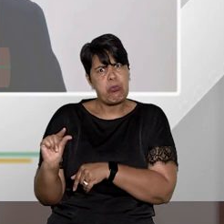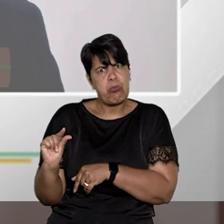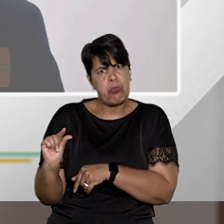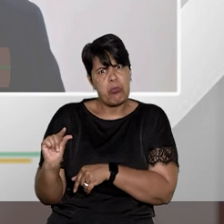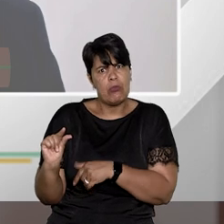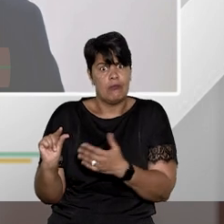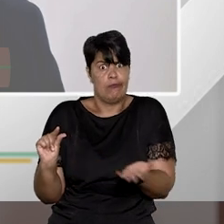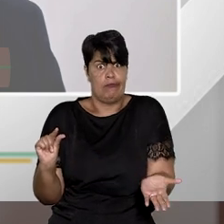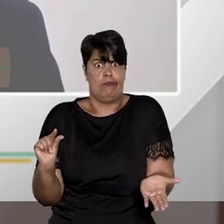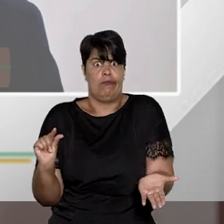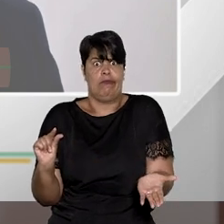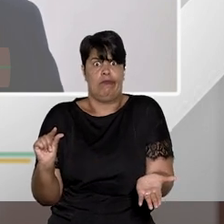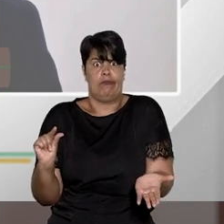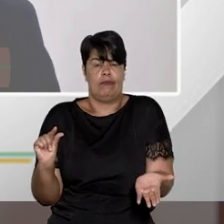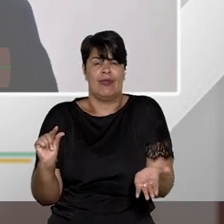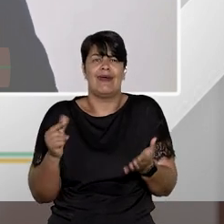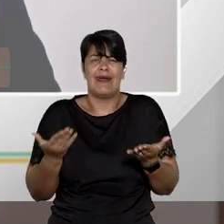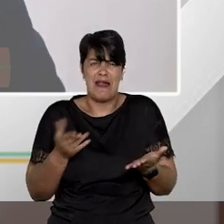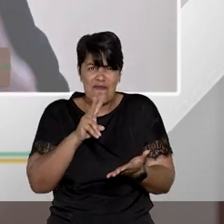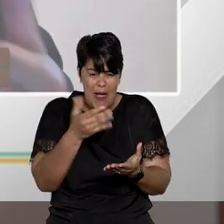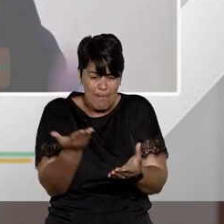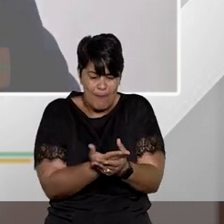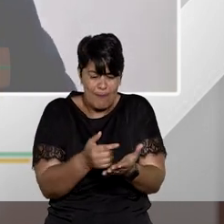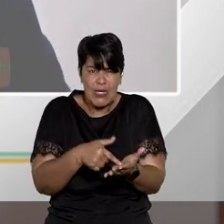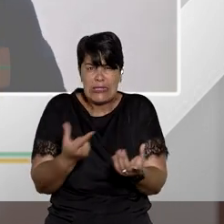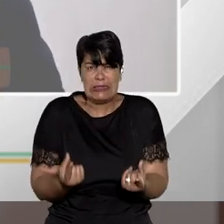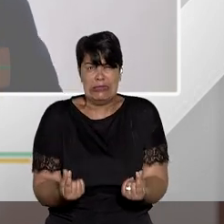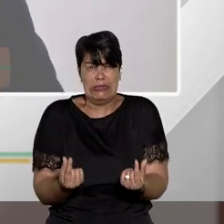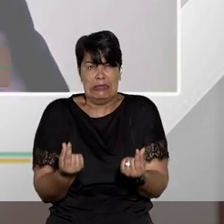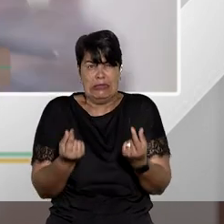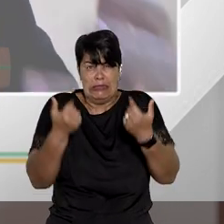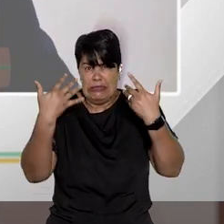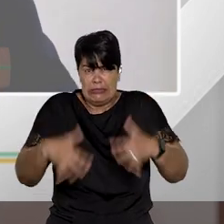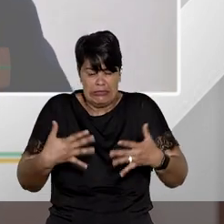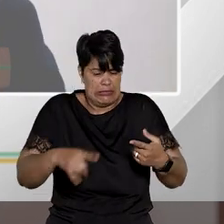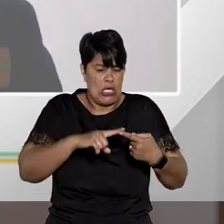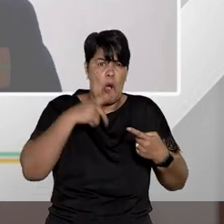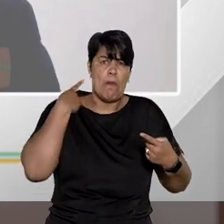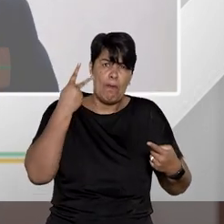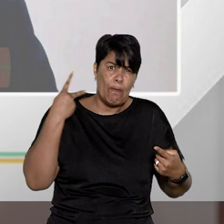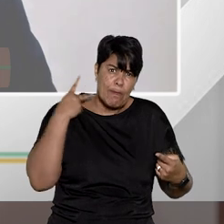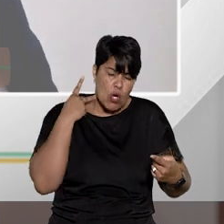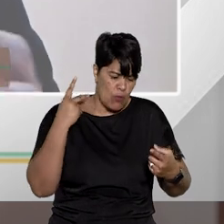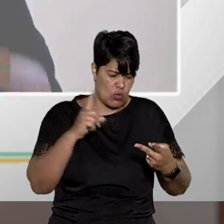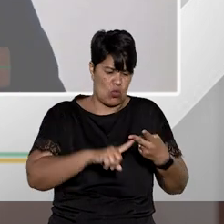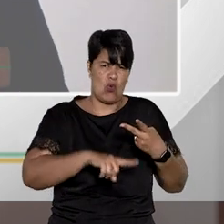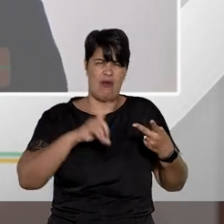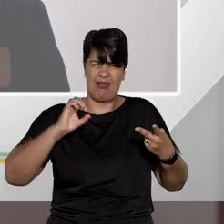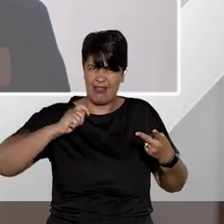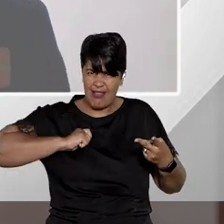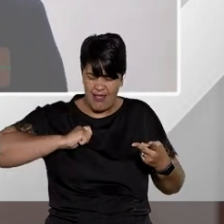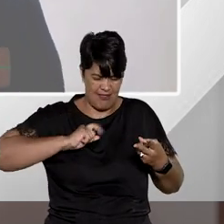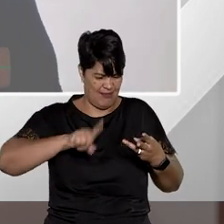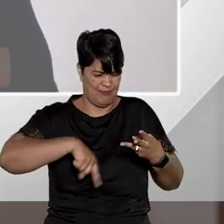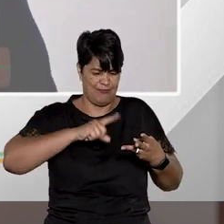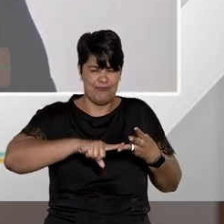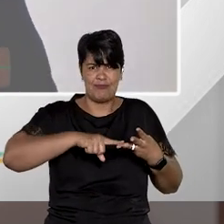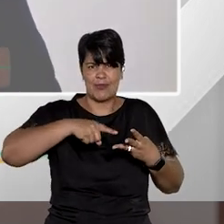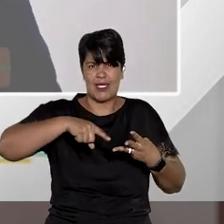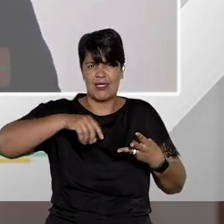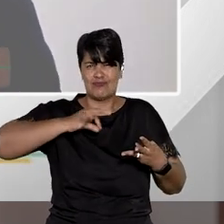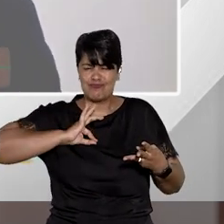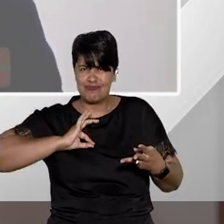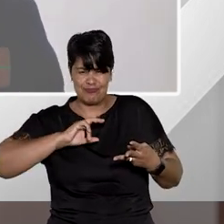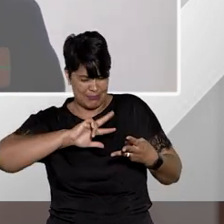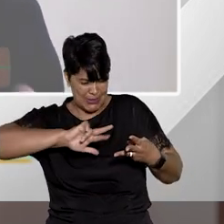dinheiro público de você movimentar um processo com juiz, com promotor, com delegado, com testemunhas, com policiais sendo